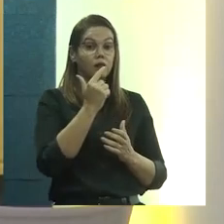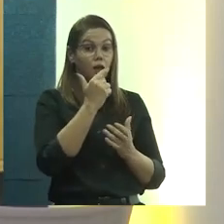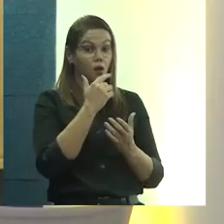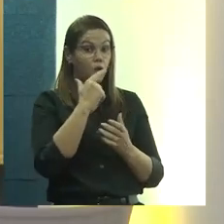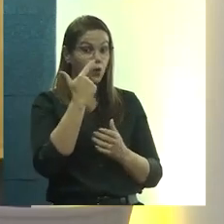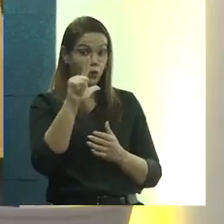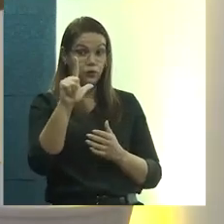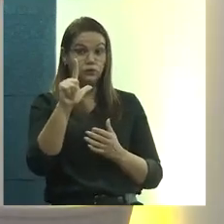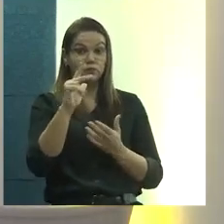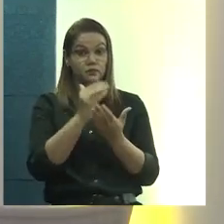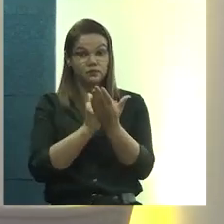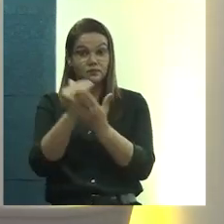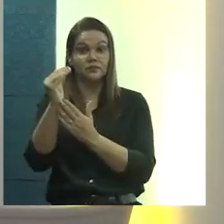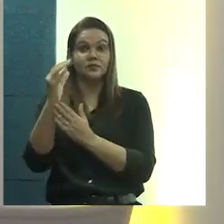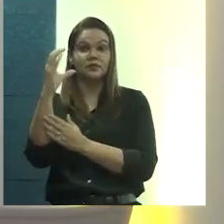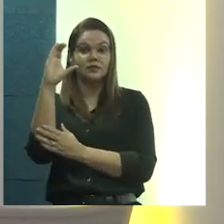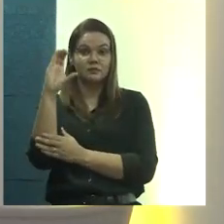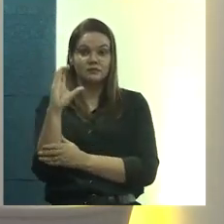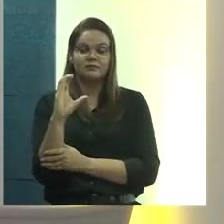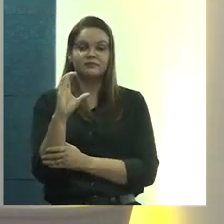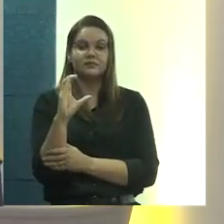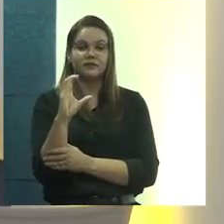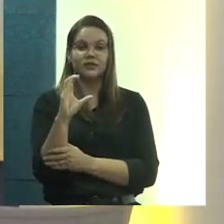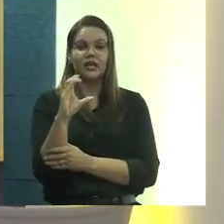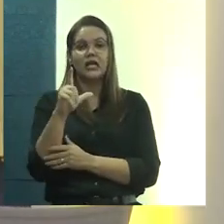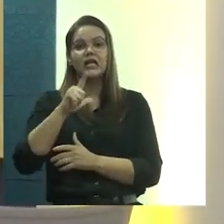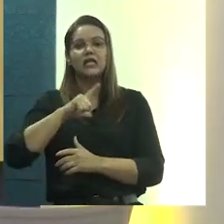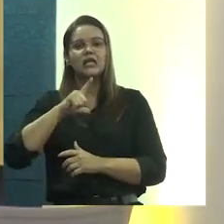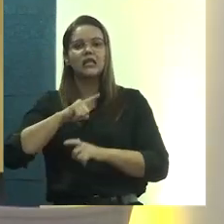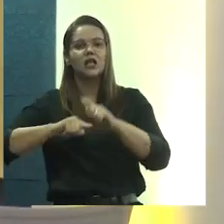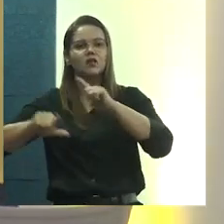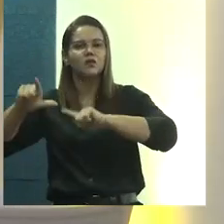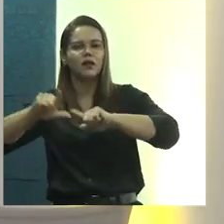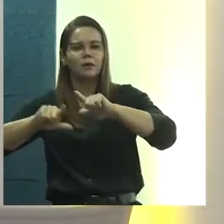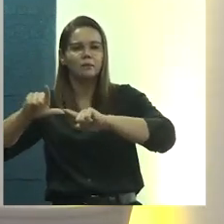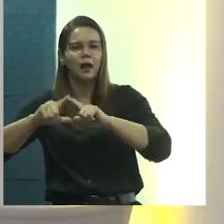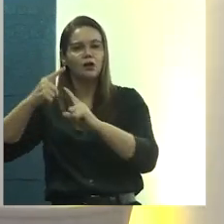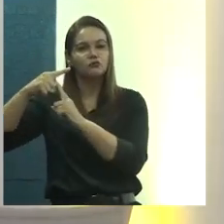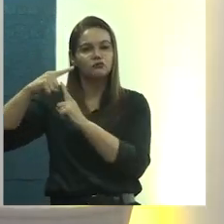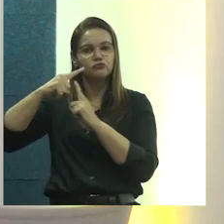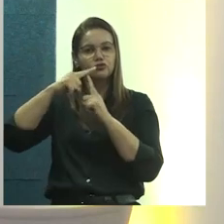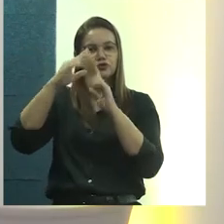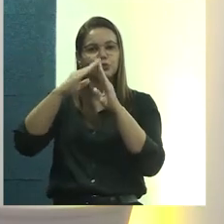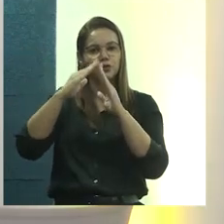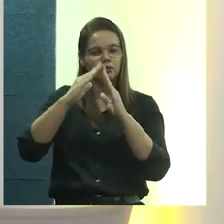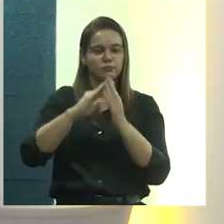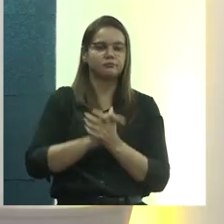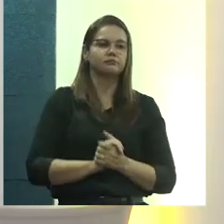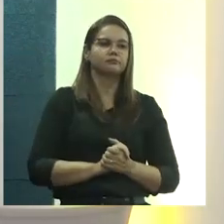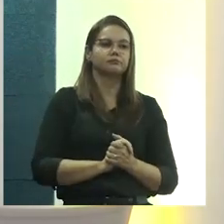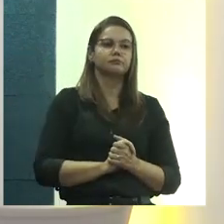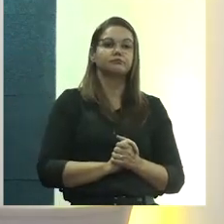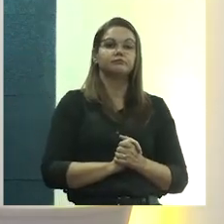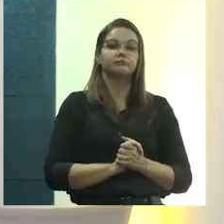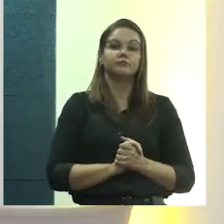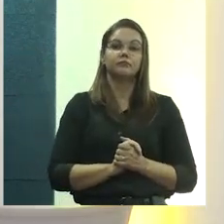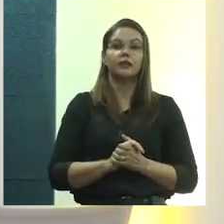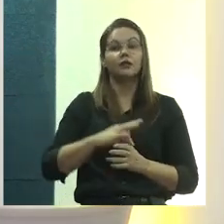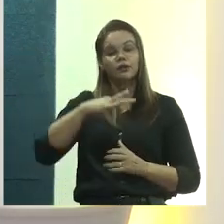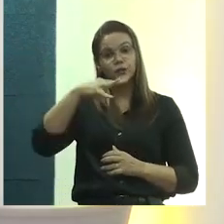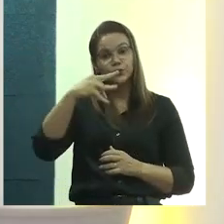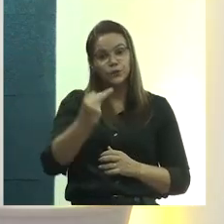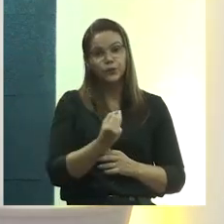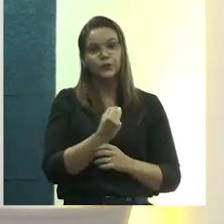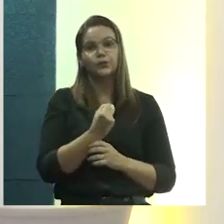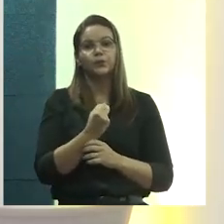iniciação científica, em que a gente faz todo um trabalho de levantamento de tipologias de moradia. Isso tudo vai